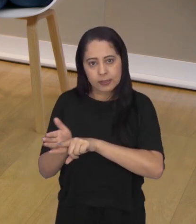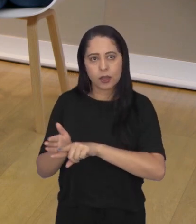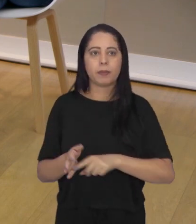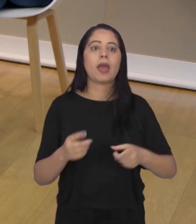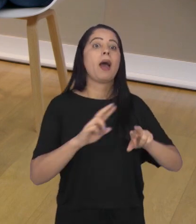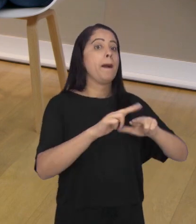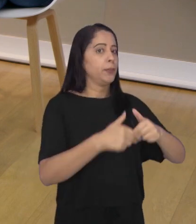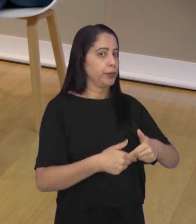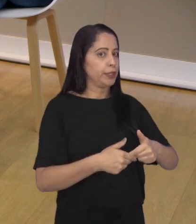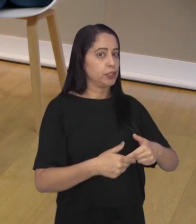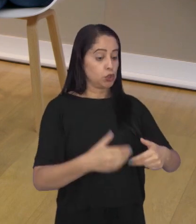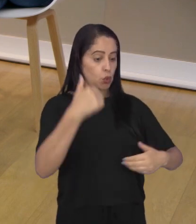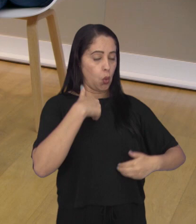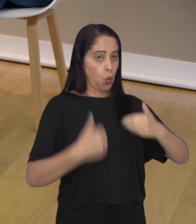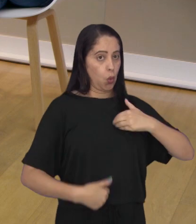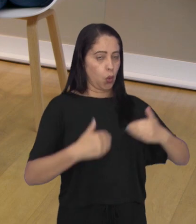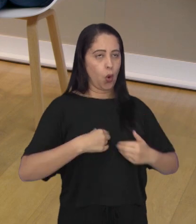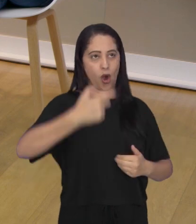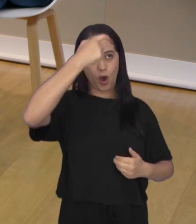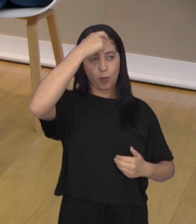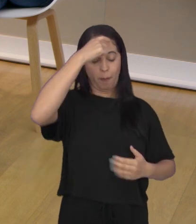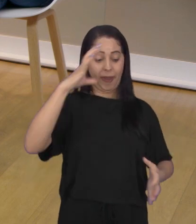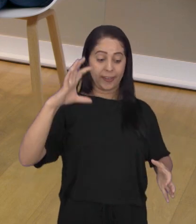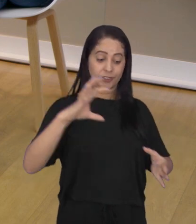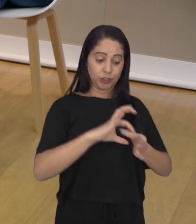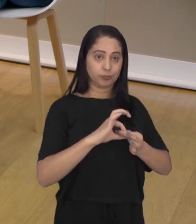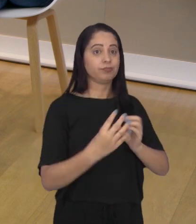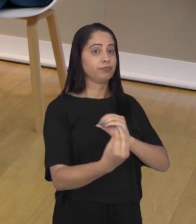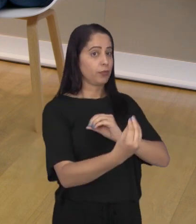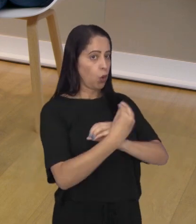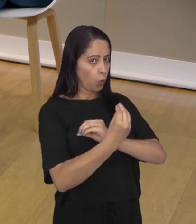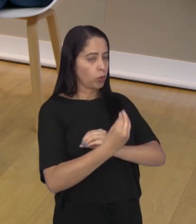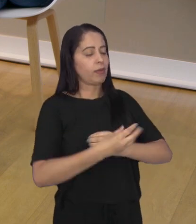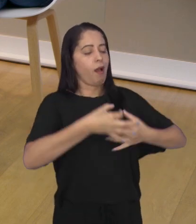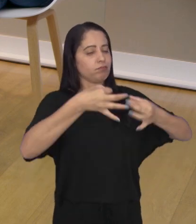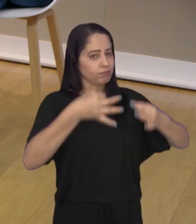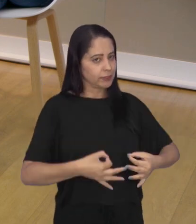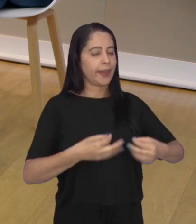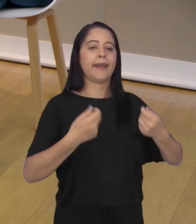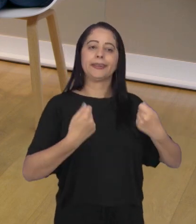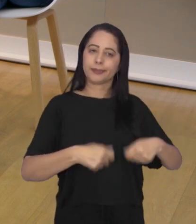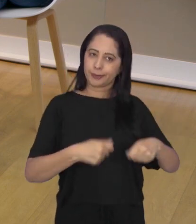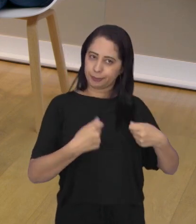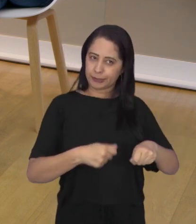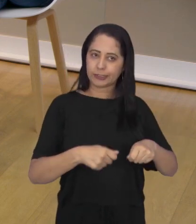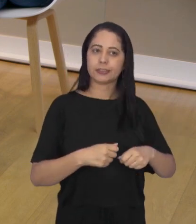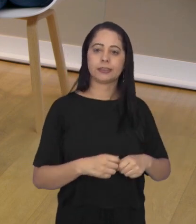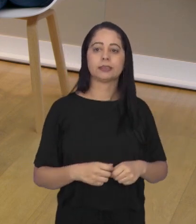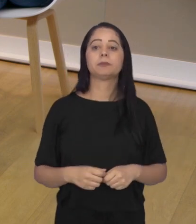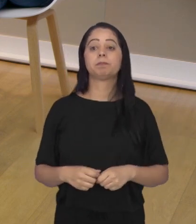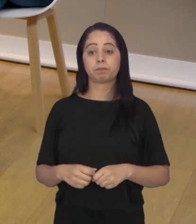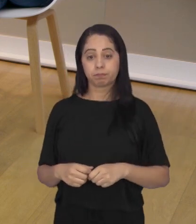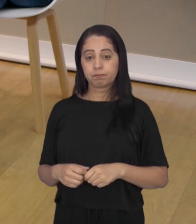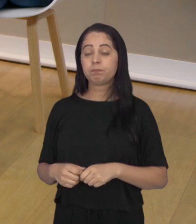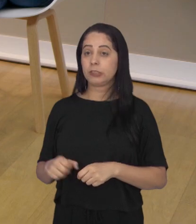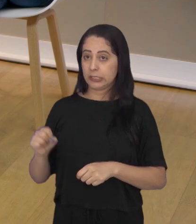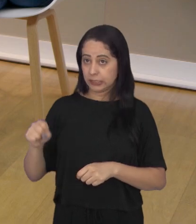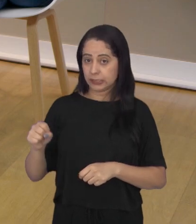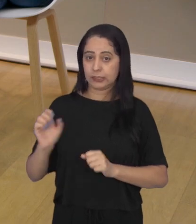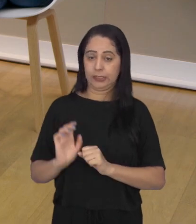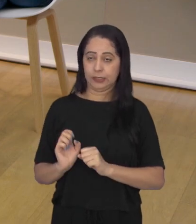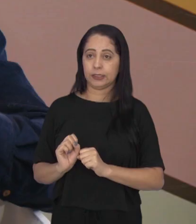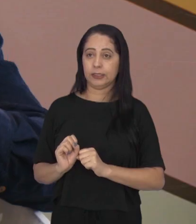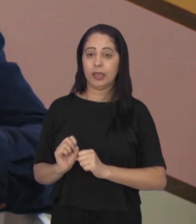só. Por isso que tem que estar tudo em harmonia, né? Corpo, mente, enfim. Cuidar direitinho de todos os setores, Inclusive,